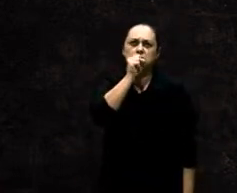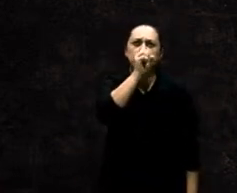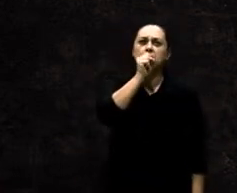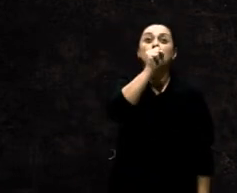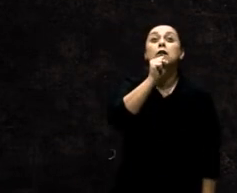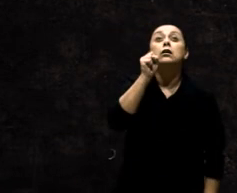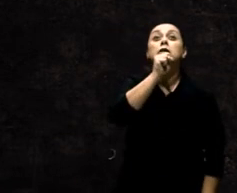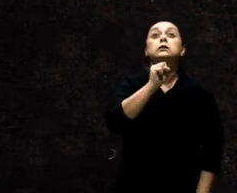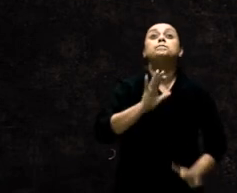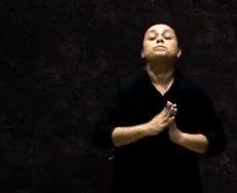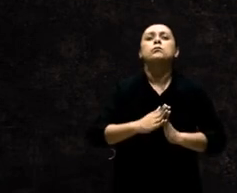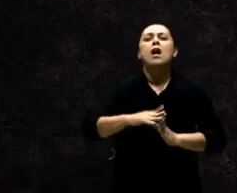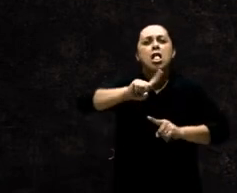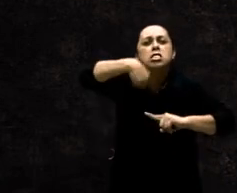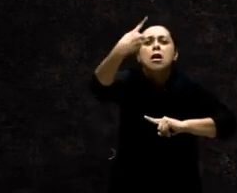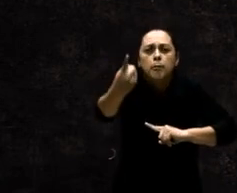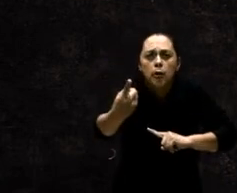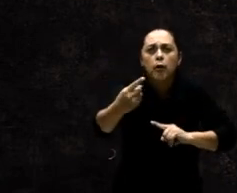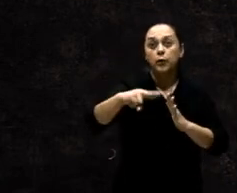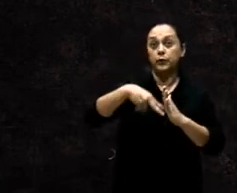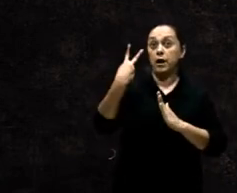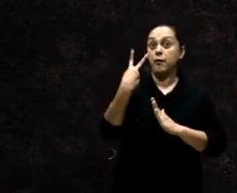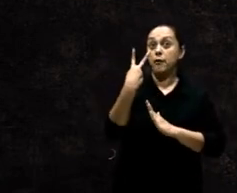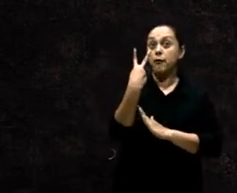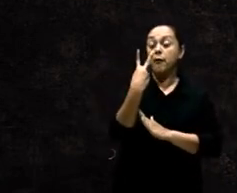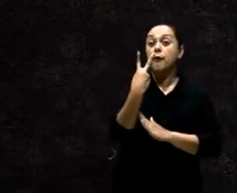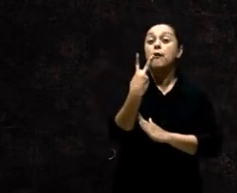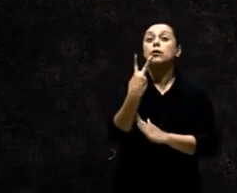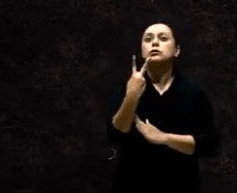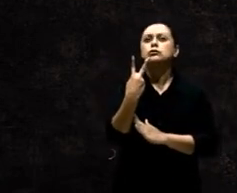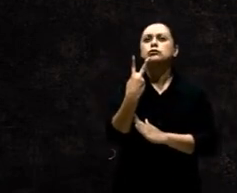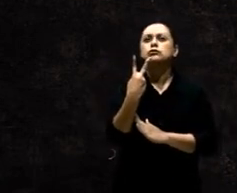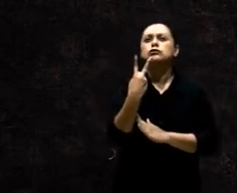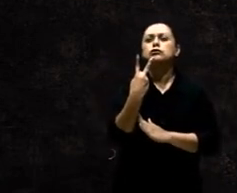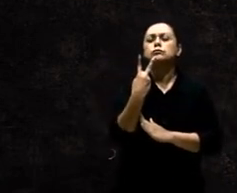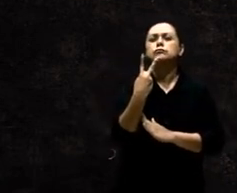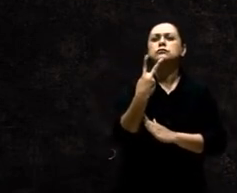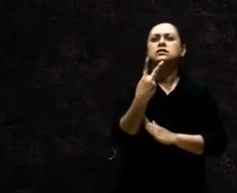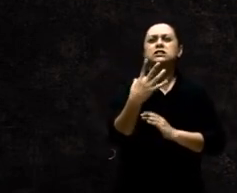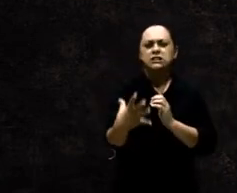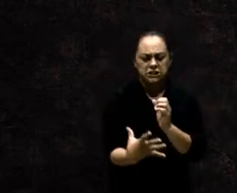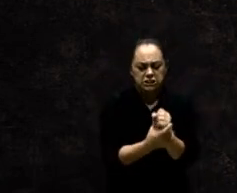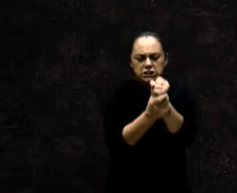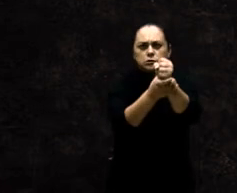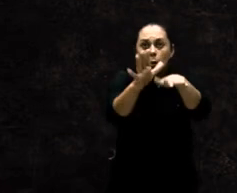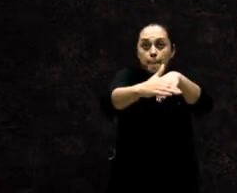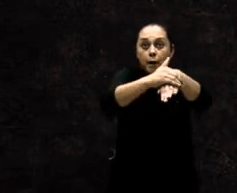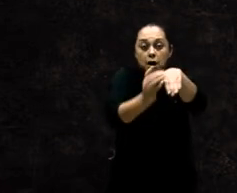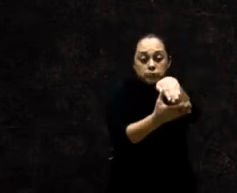E depois saiu o seu irmão agarrado A sua mão ao calcanhar de Ezaú